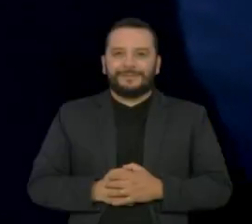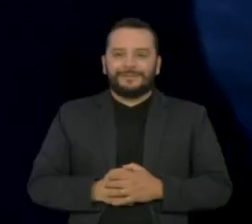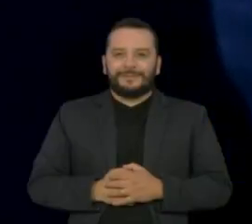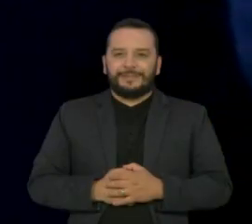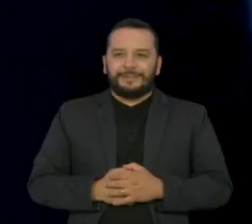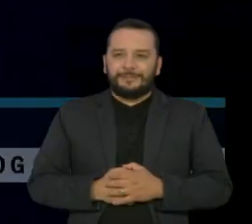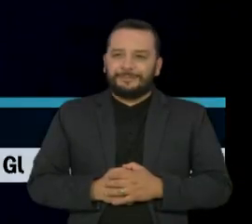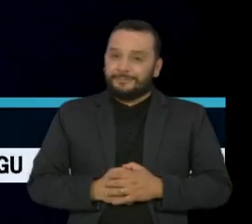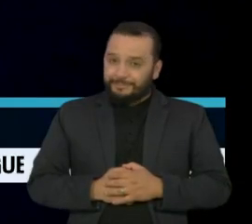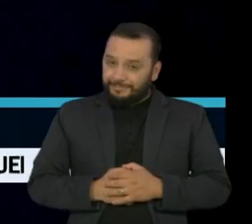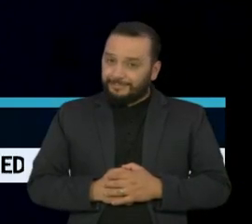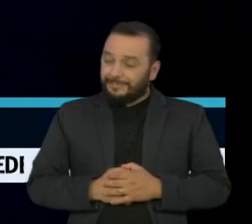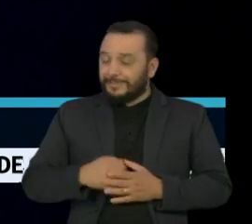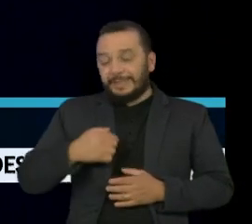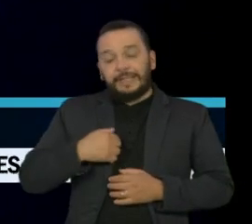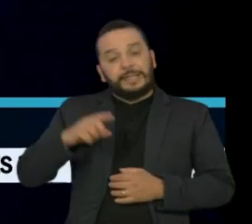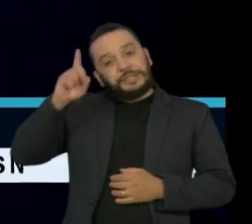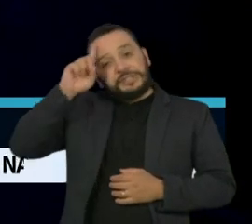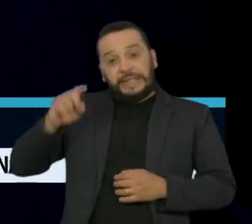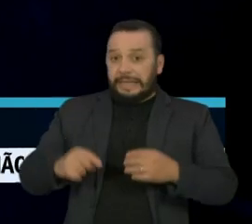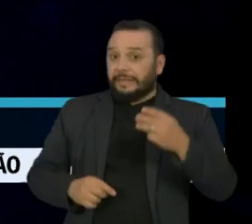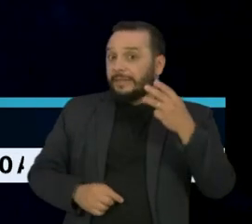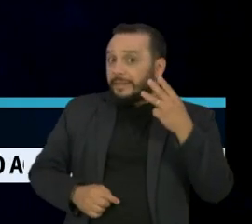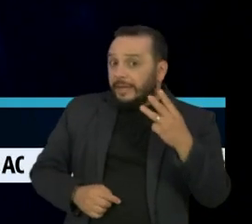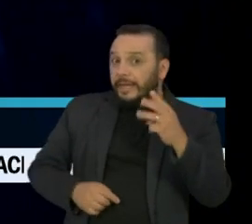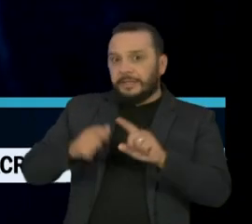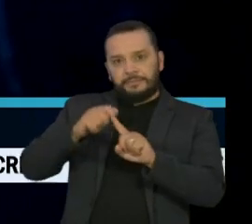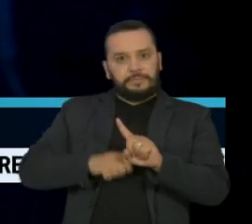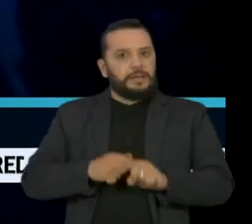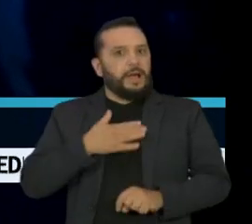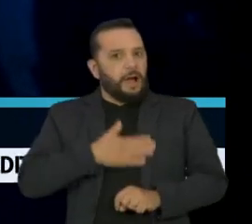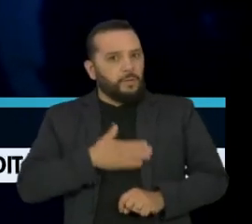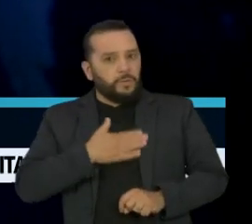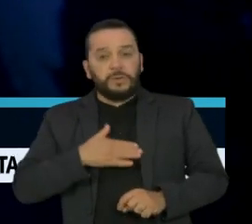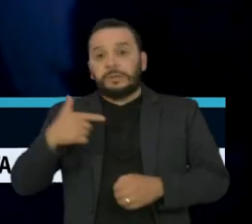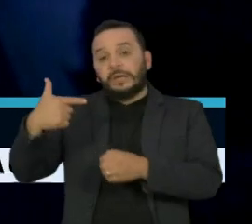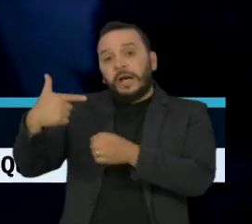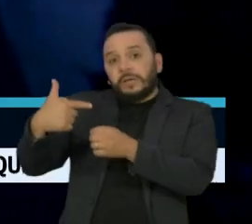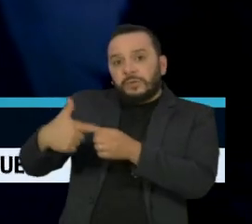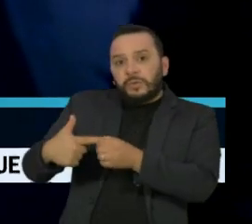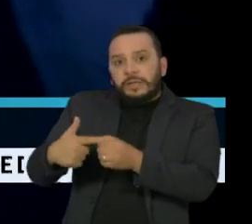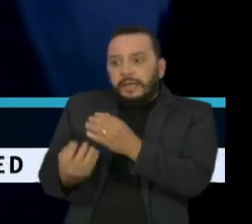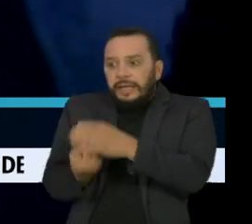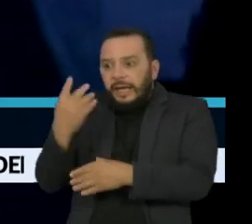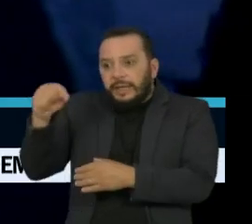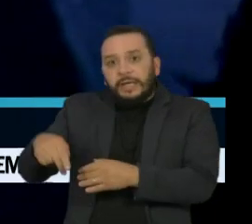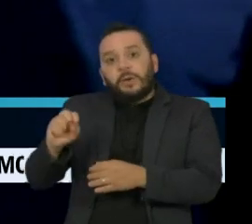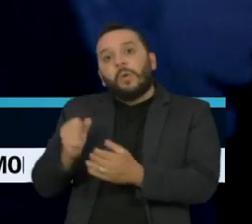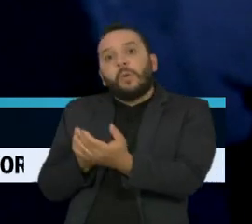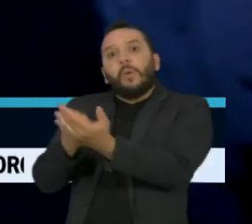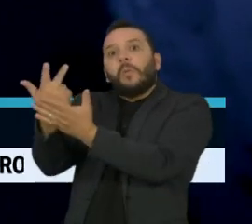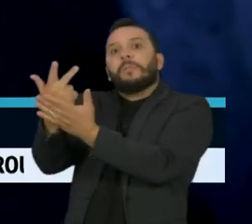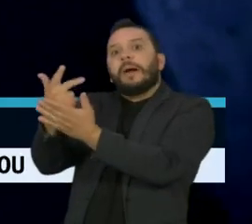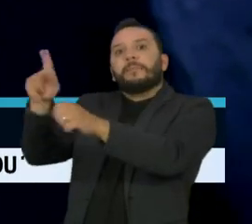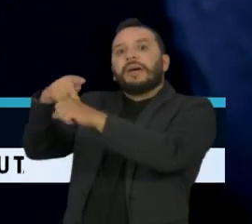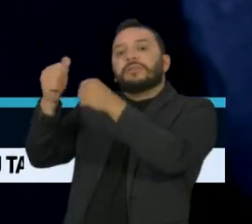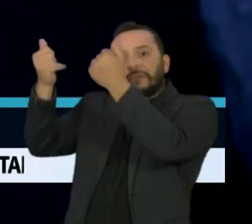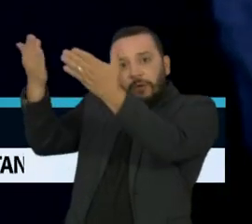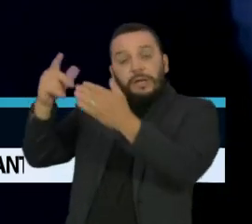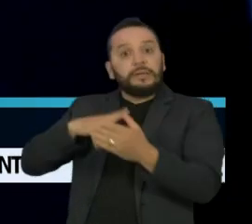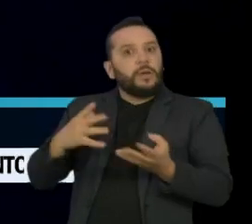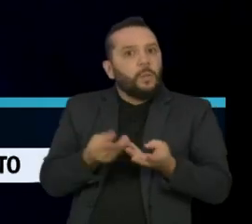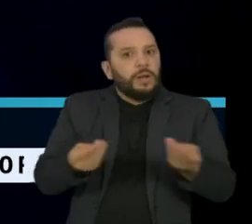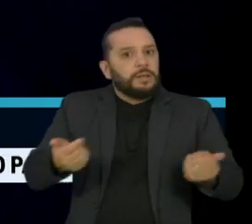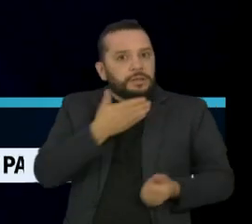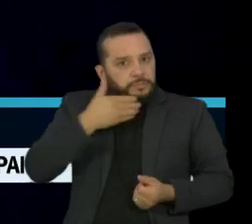A partir de 3 de agosto, toda a gasolina produzida ou importada pelo Brasil vai estar dentro de parâmetros de melhor qualidade.